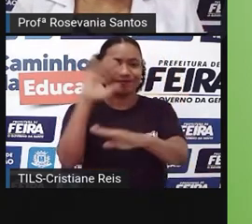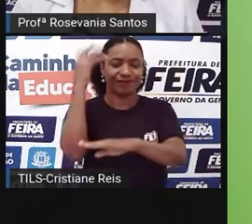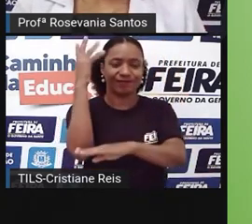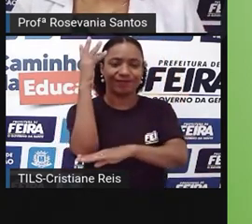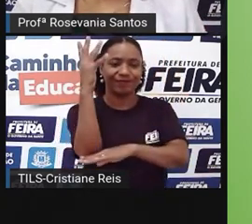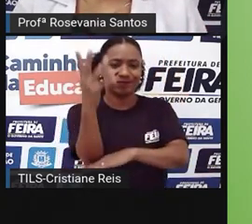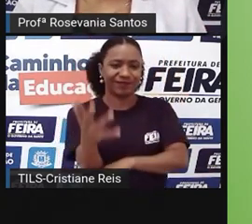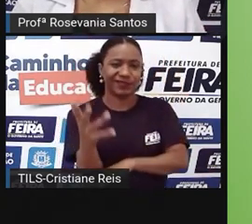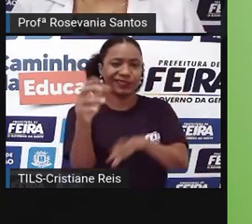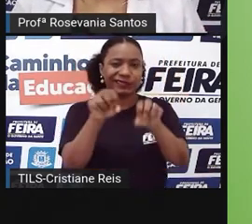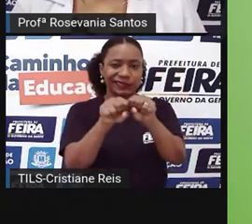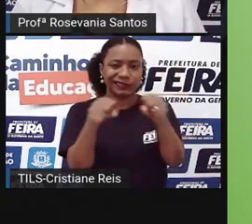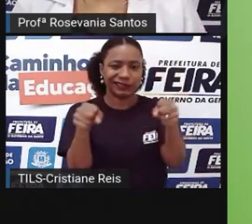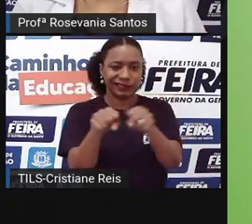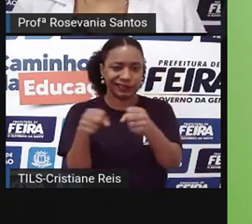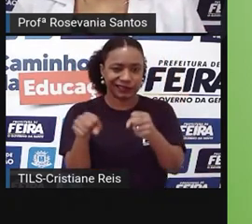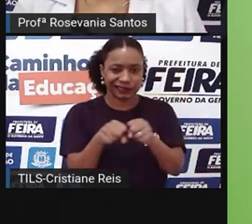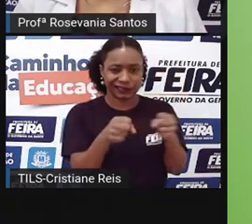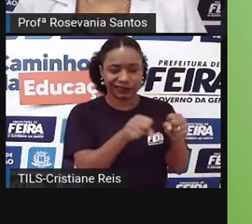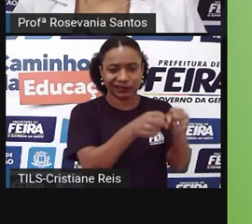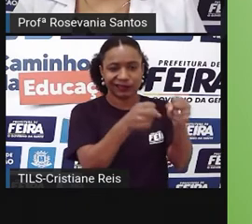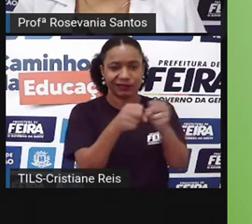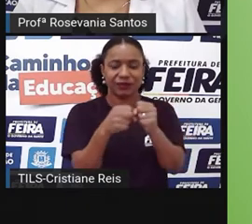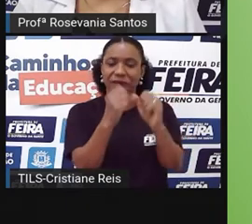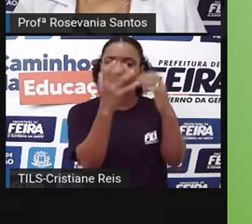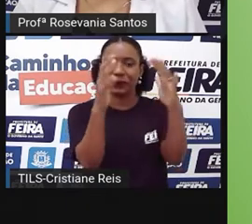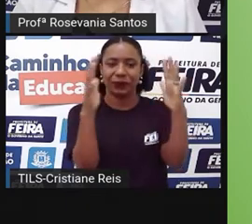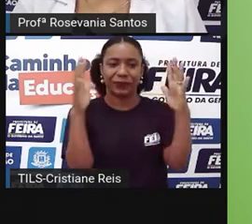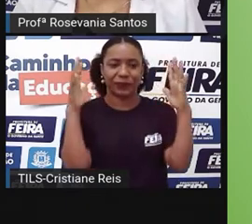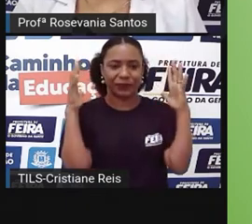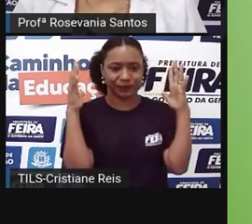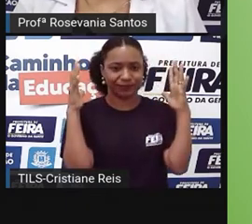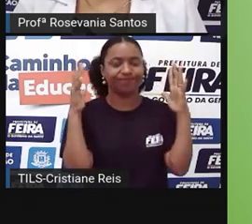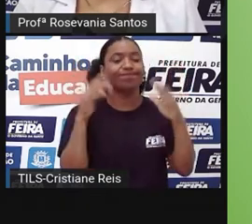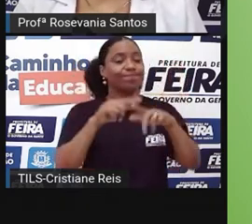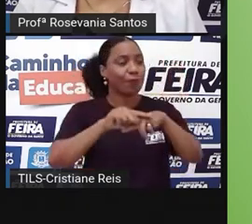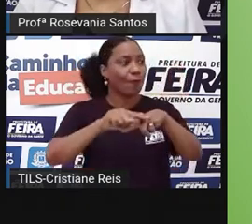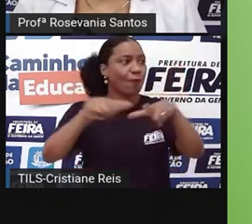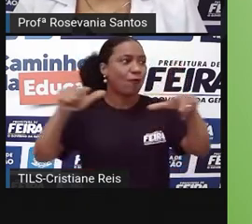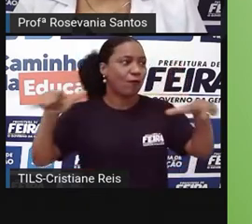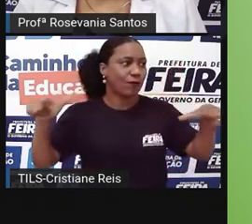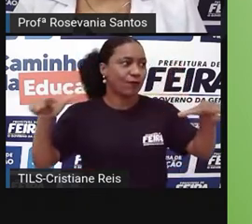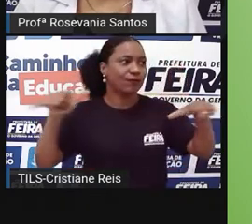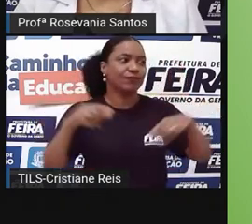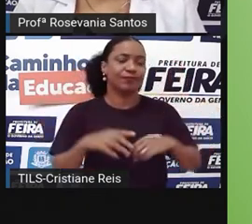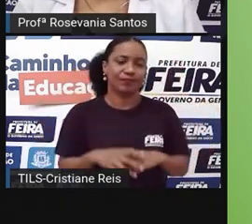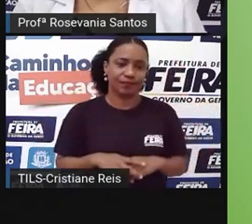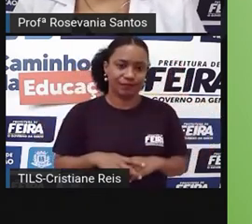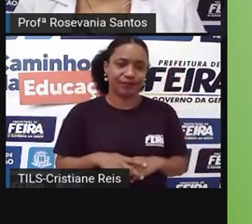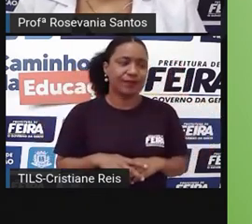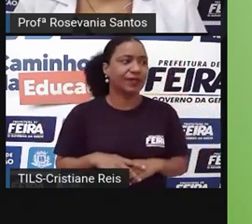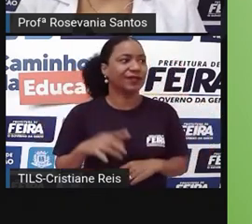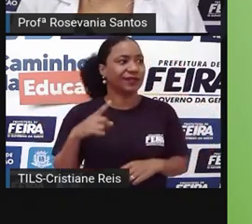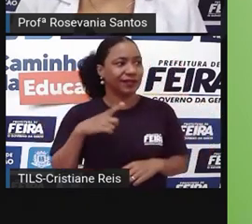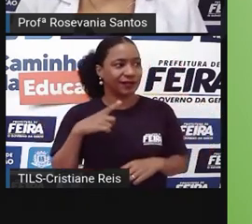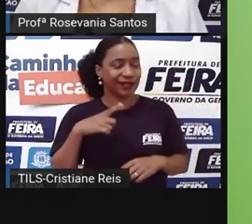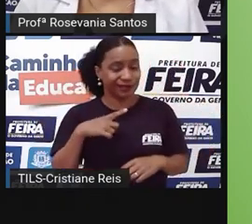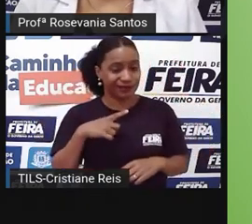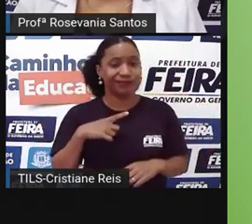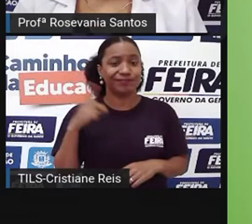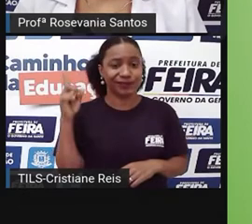está aumentando essa área e a gente já está perto de não poder mais se recuperar, né, ser